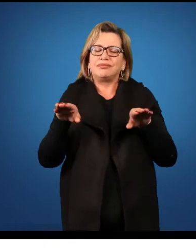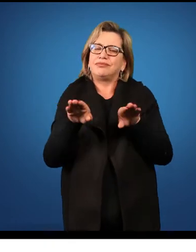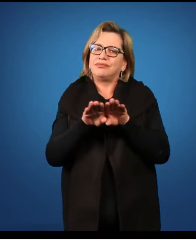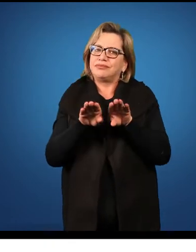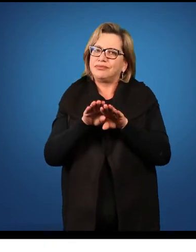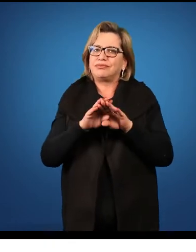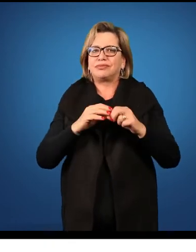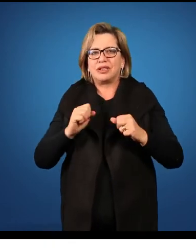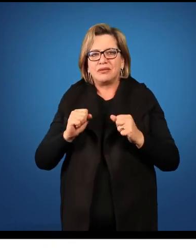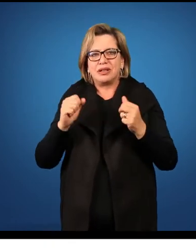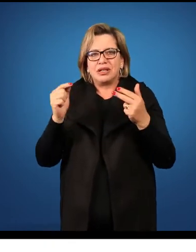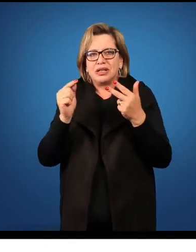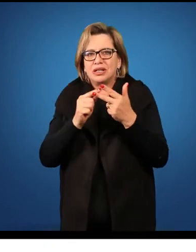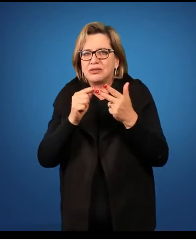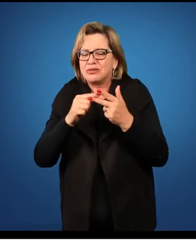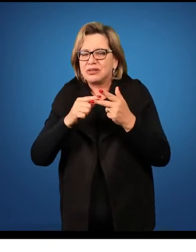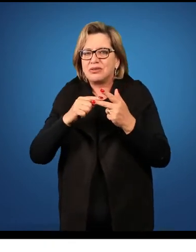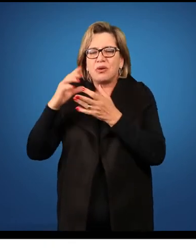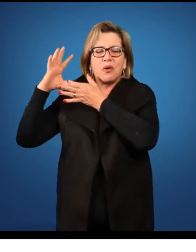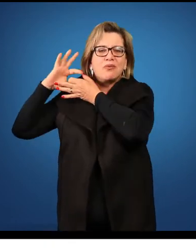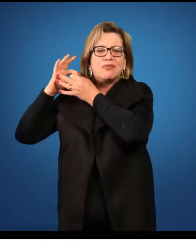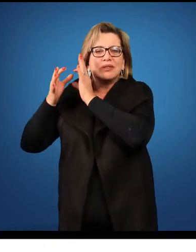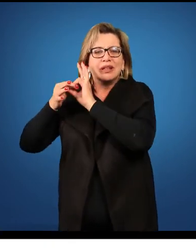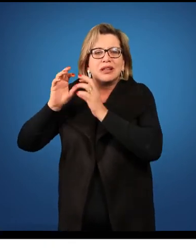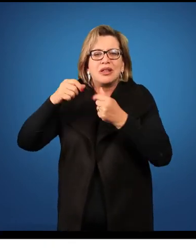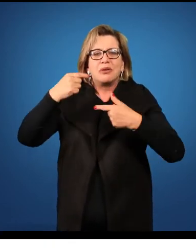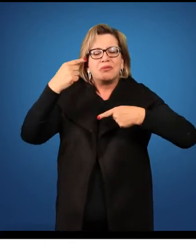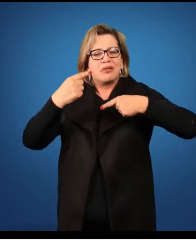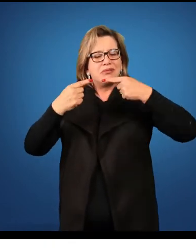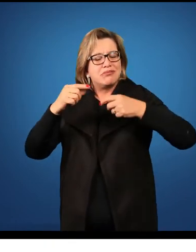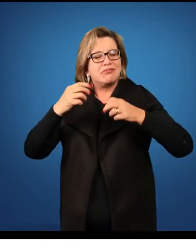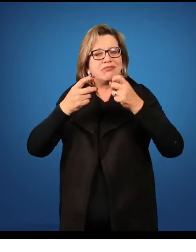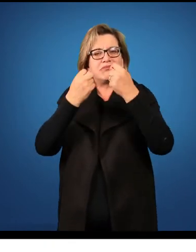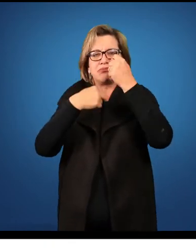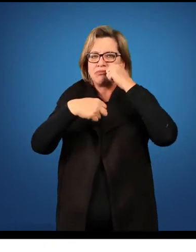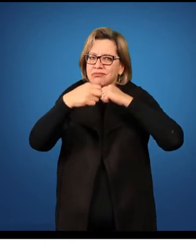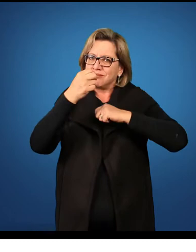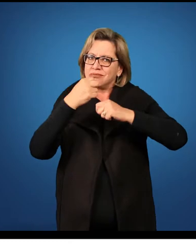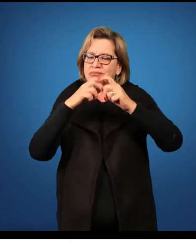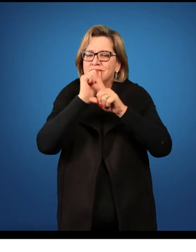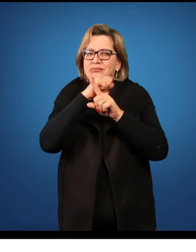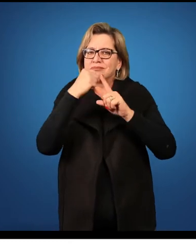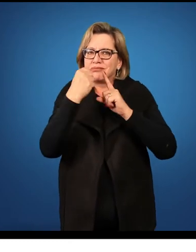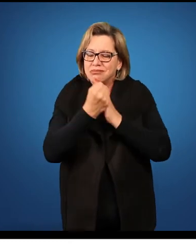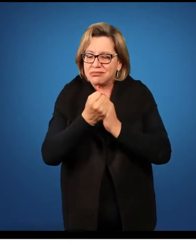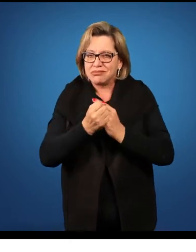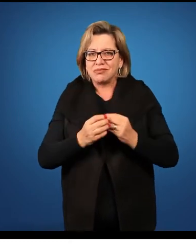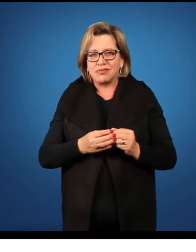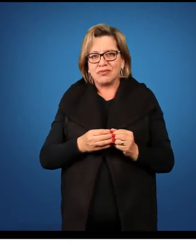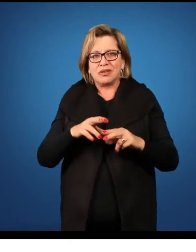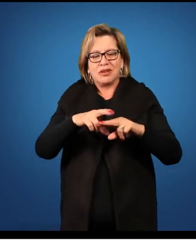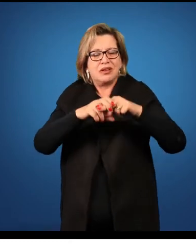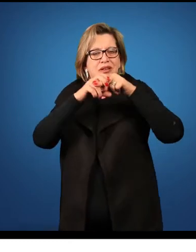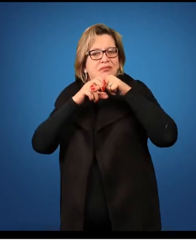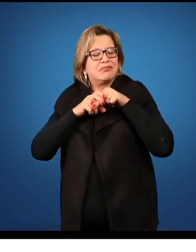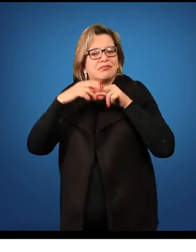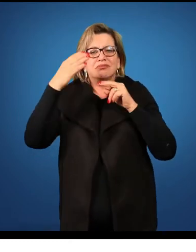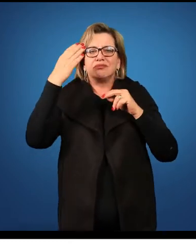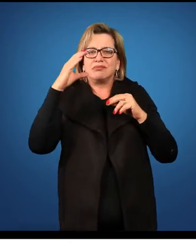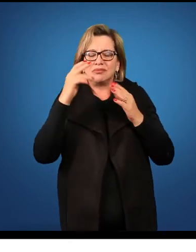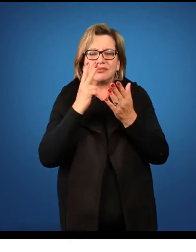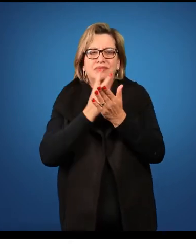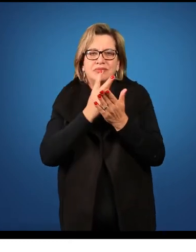é fruto no contexto político, no contexto econômico que eu tenho naquele momento. Então, nesse caso, a ciência, ela está em